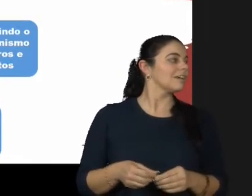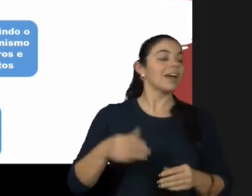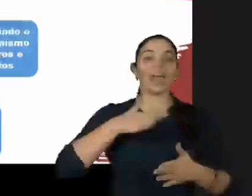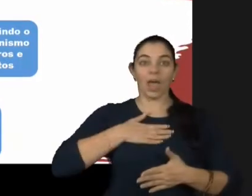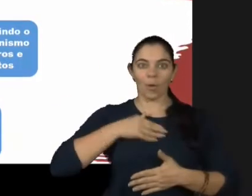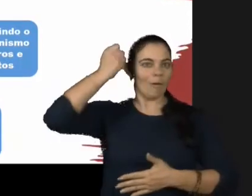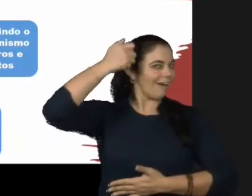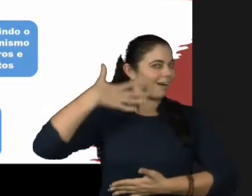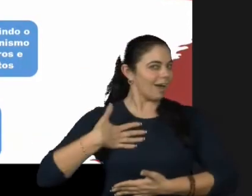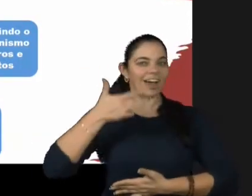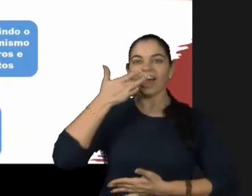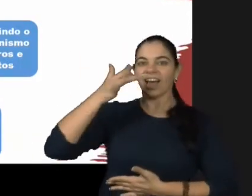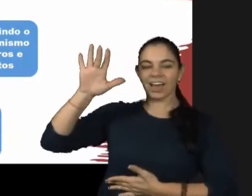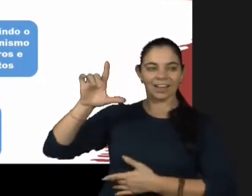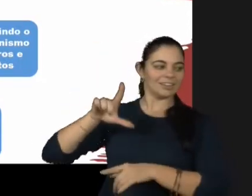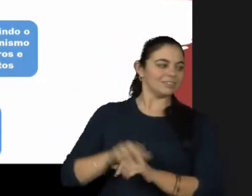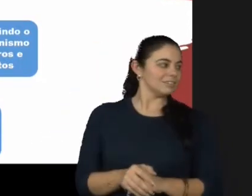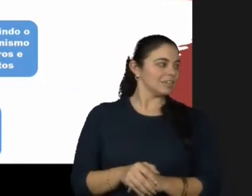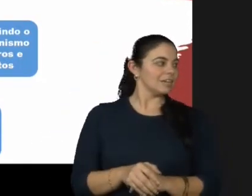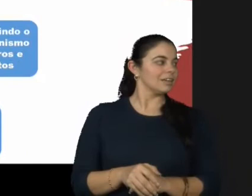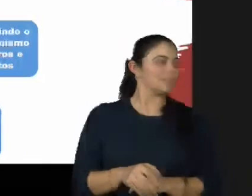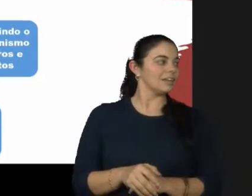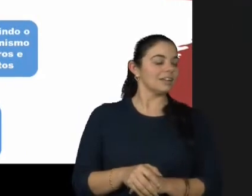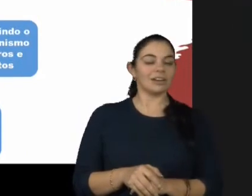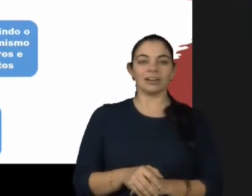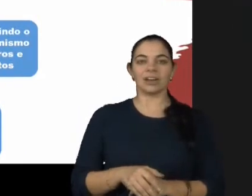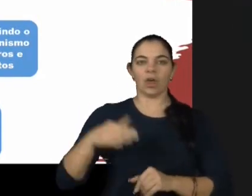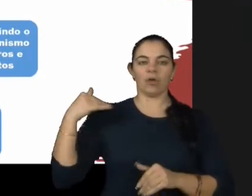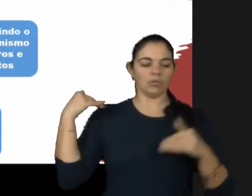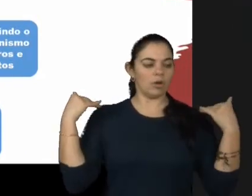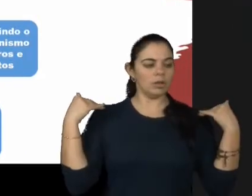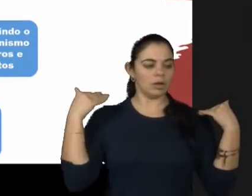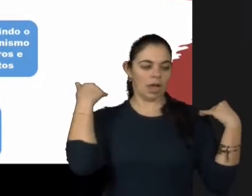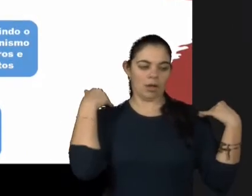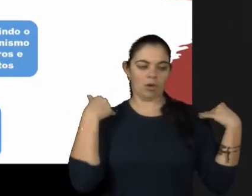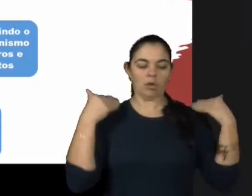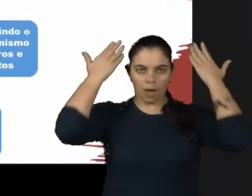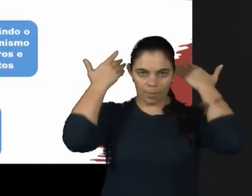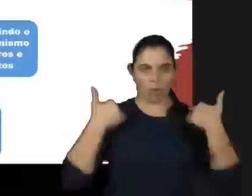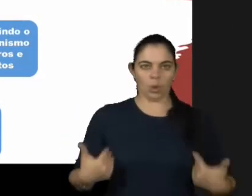branca com cabelo longos e claro